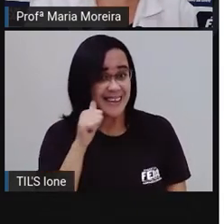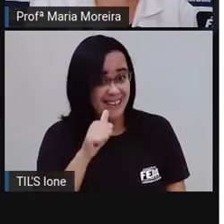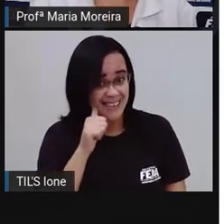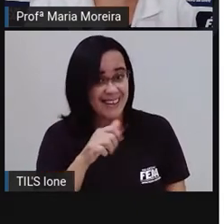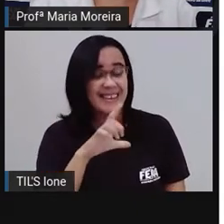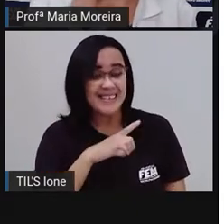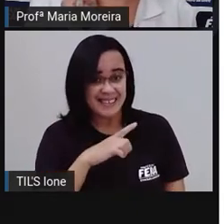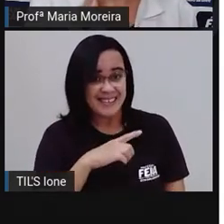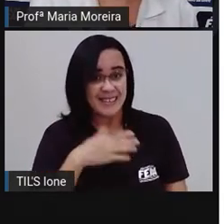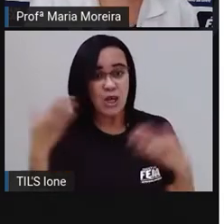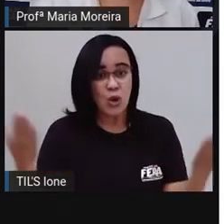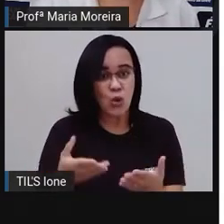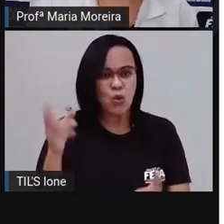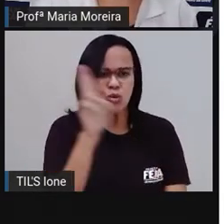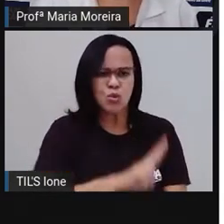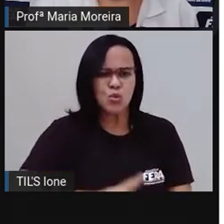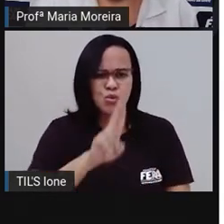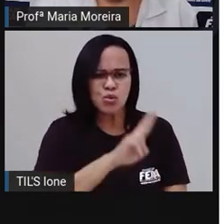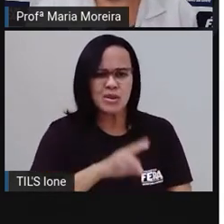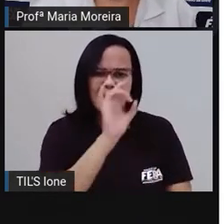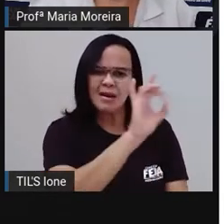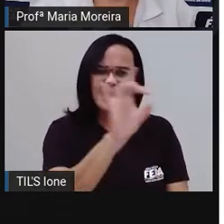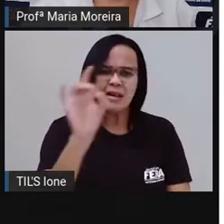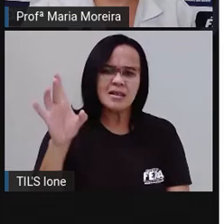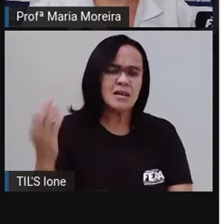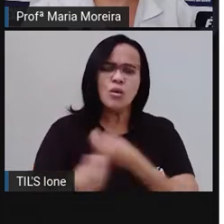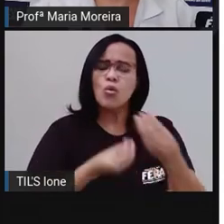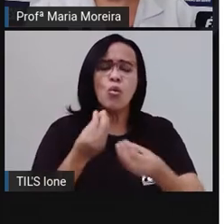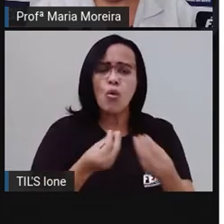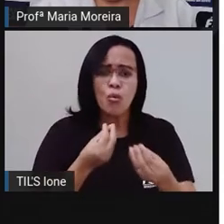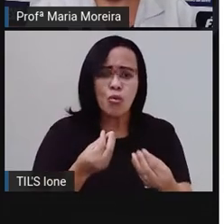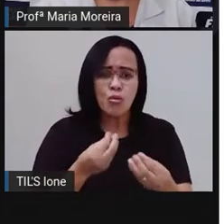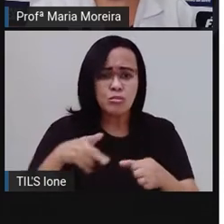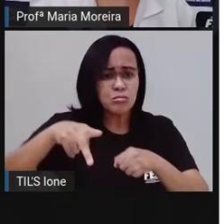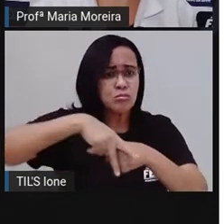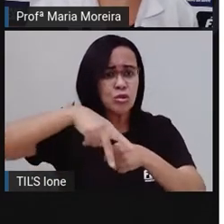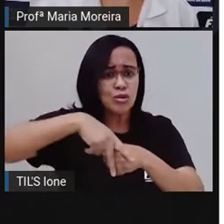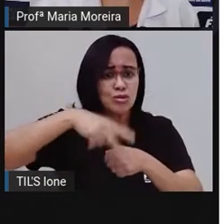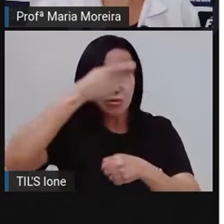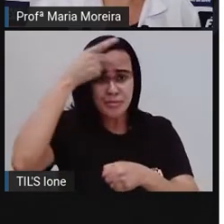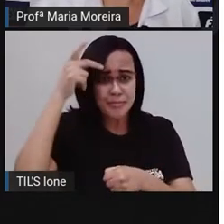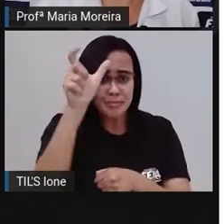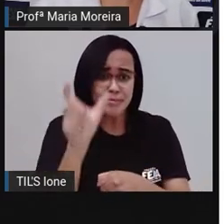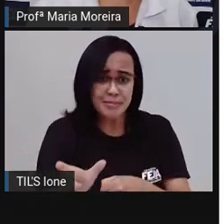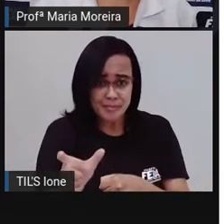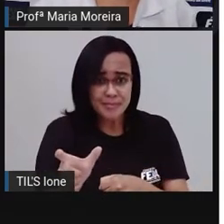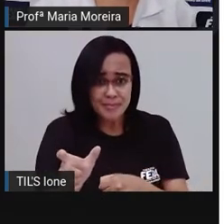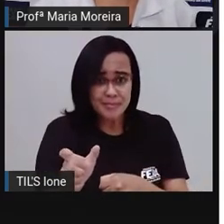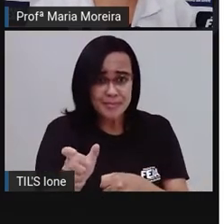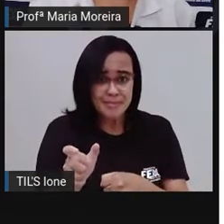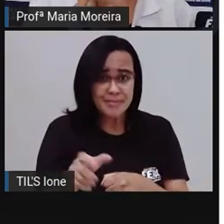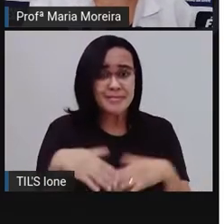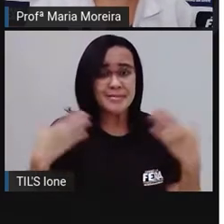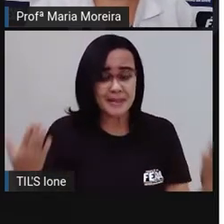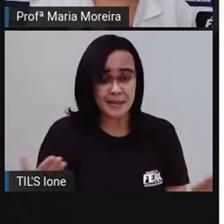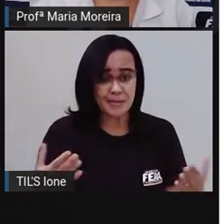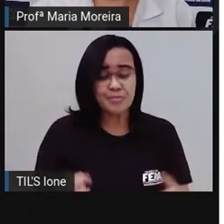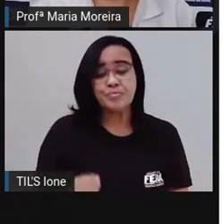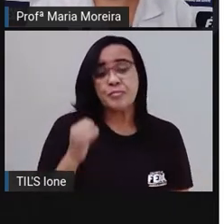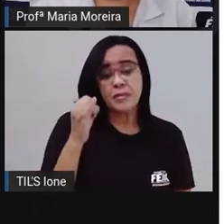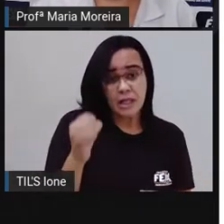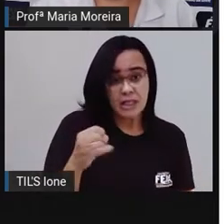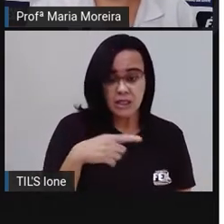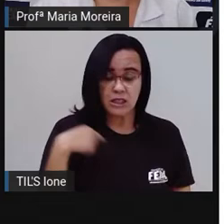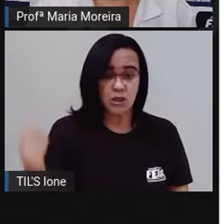mais especificamente de cada um desses pronomes. Certinho? Bom, quando estamos conversando